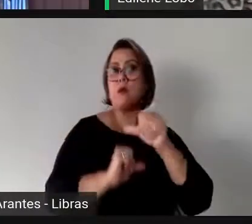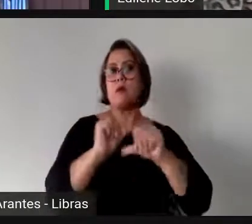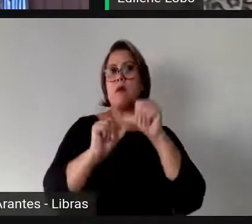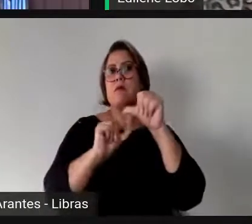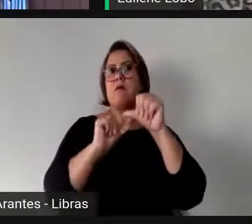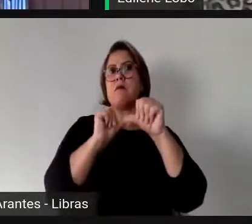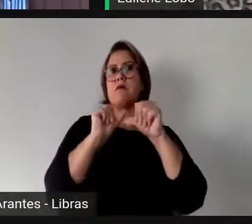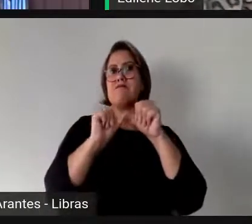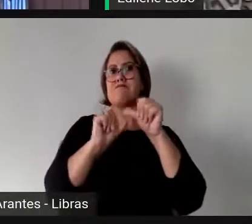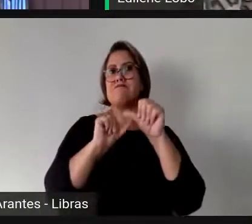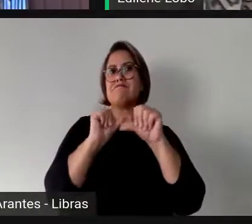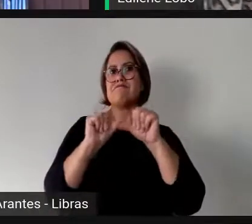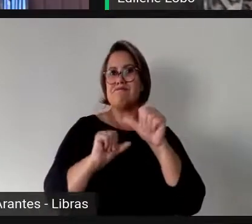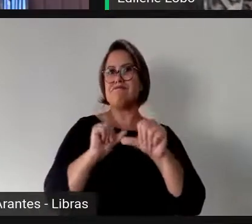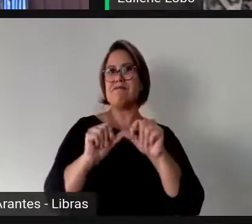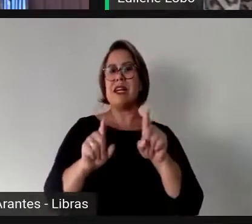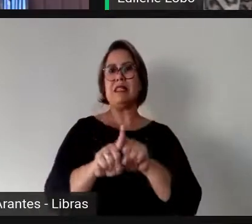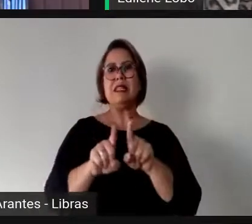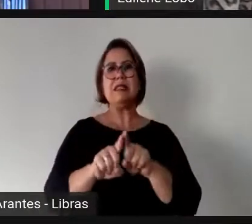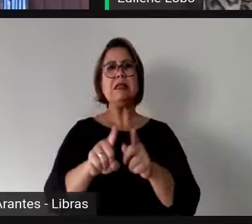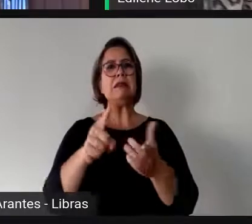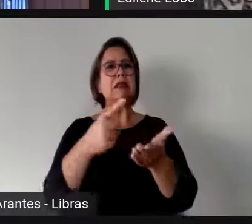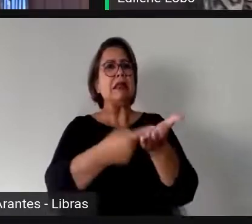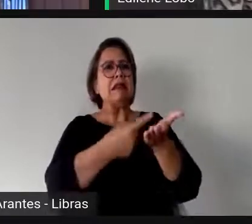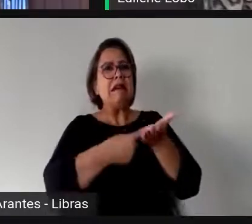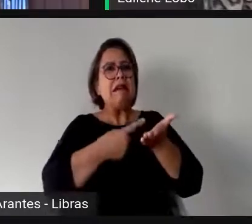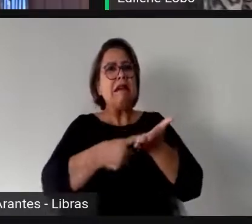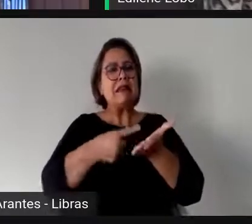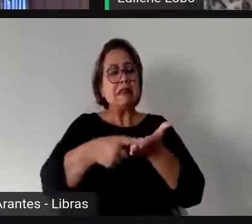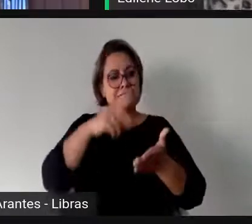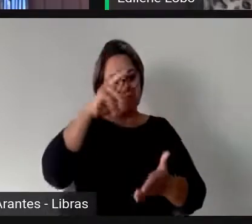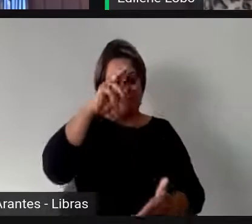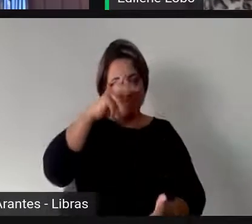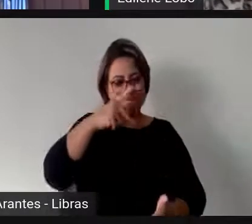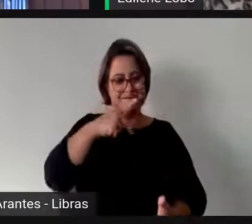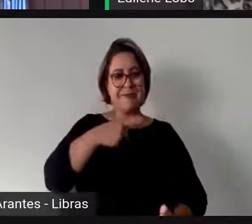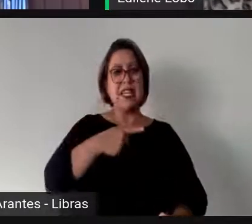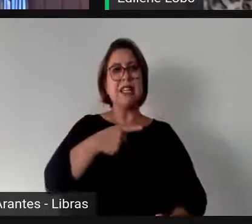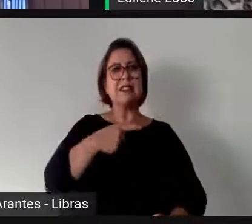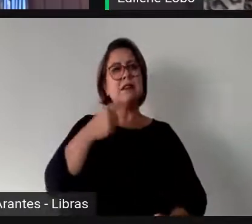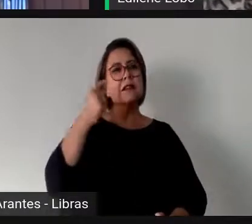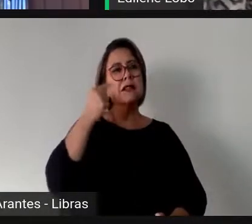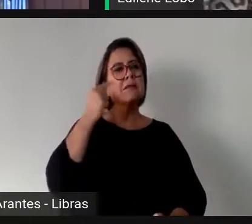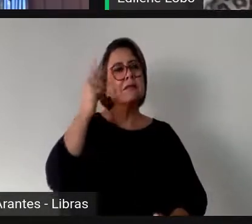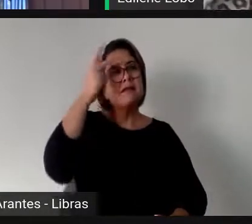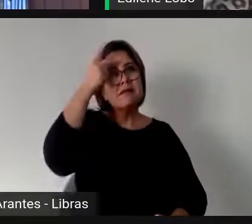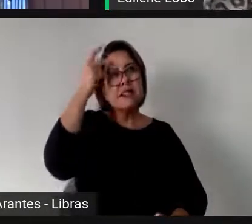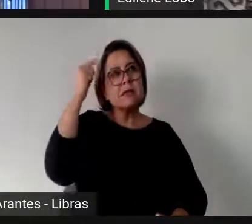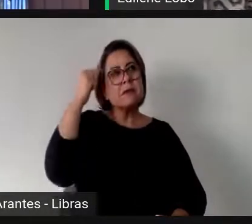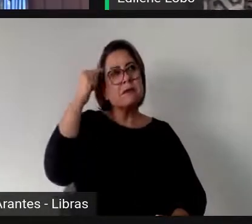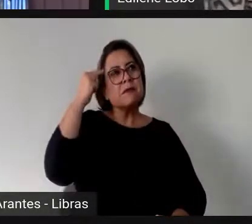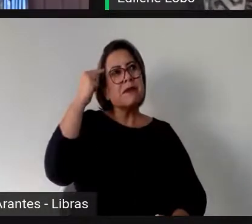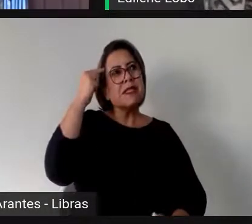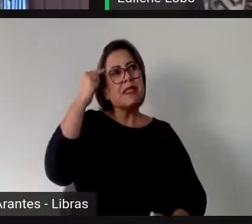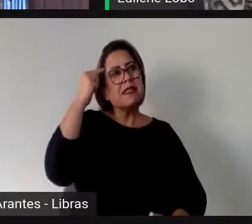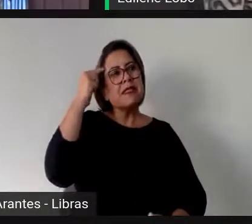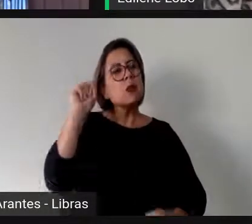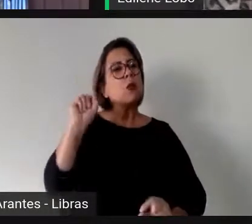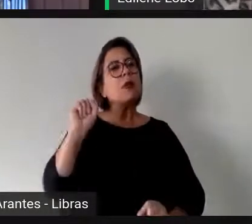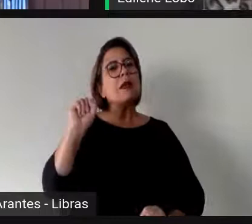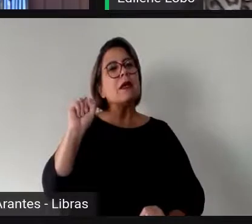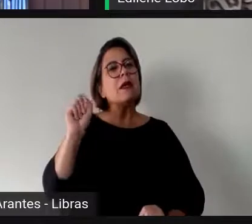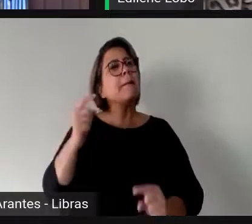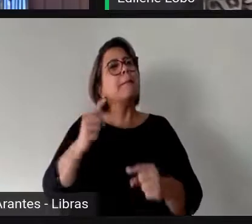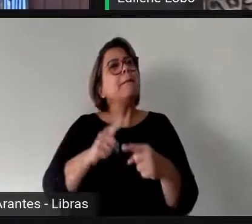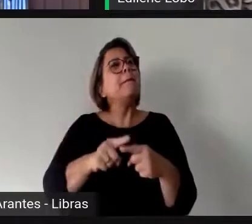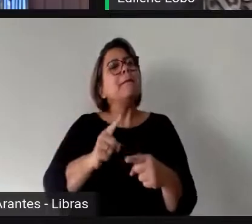interno de cada uma e cada um de nós, é preciso questionar o porquê, já que não há